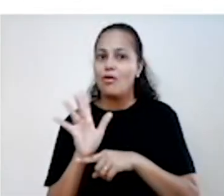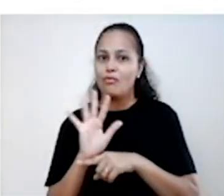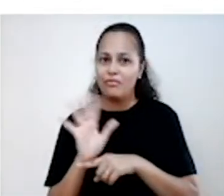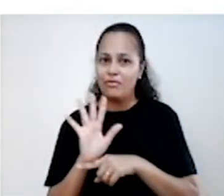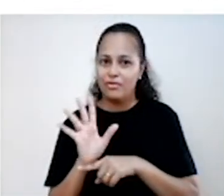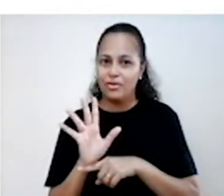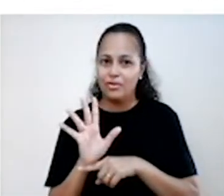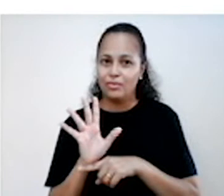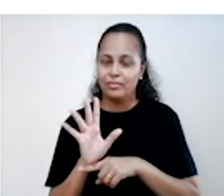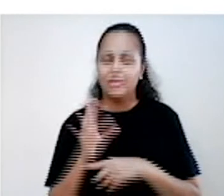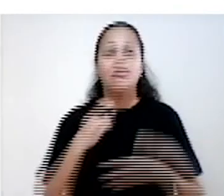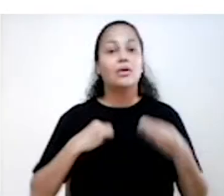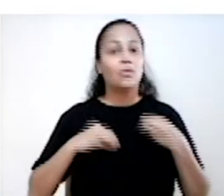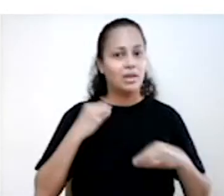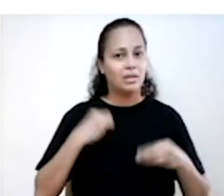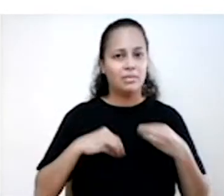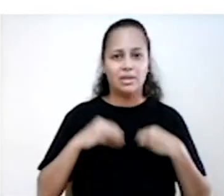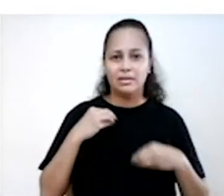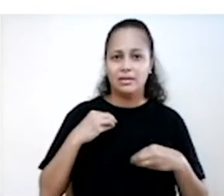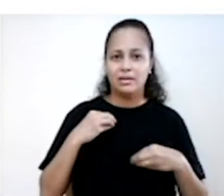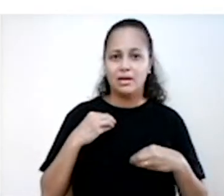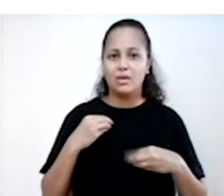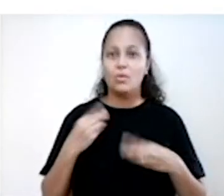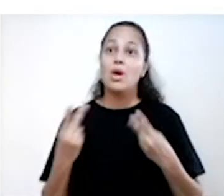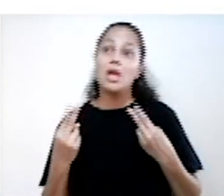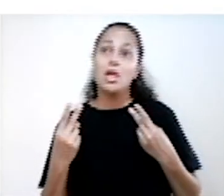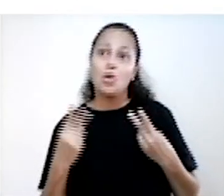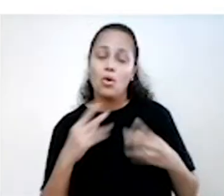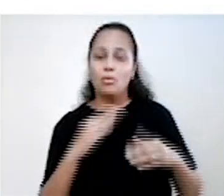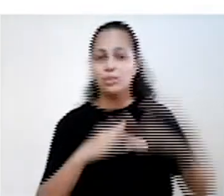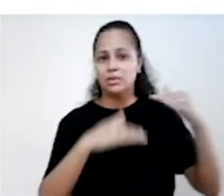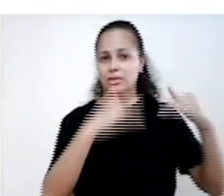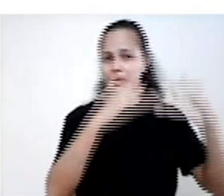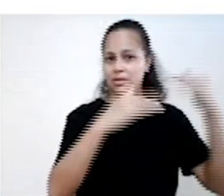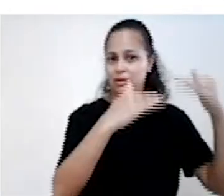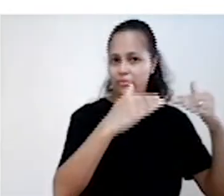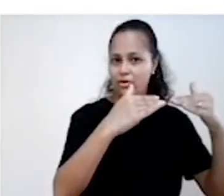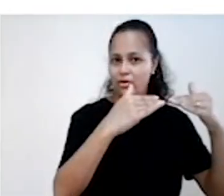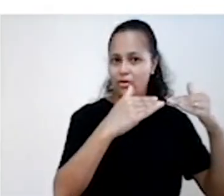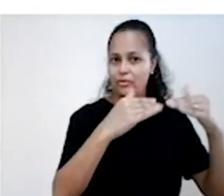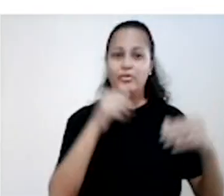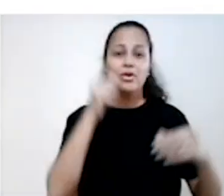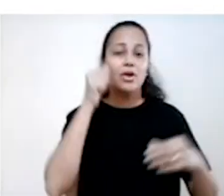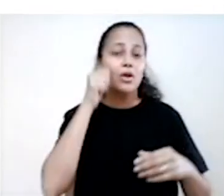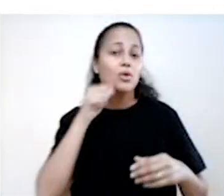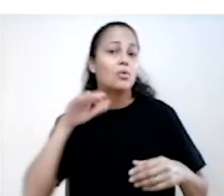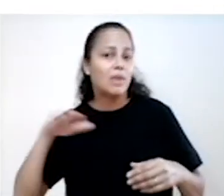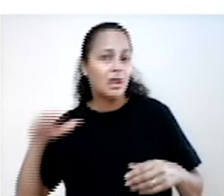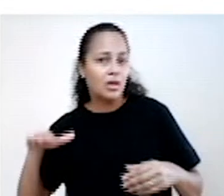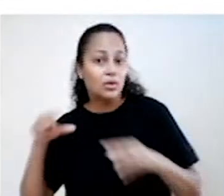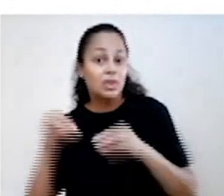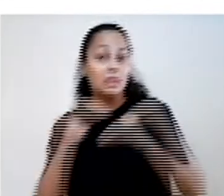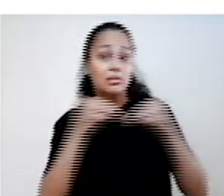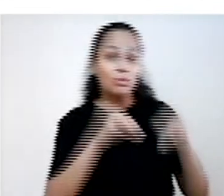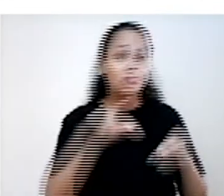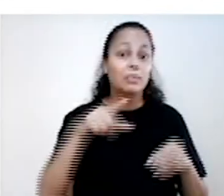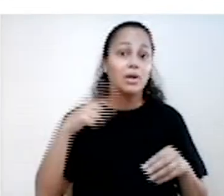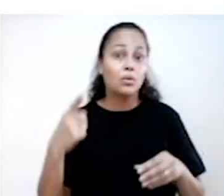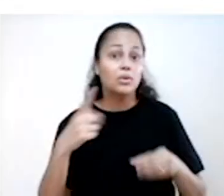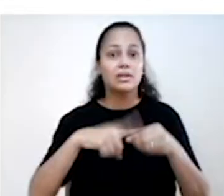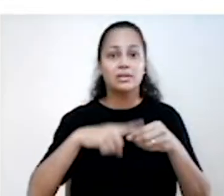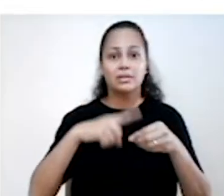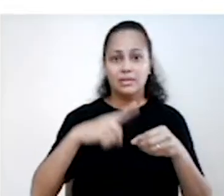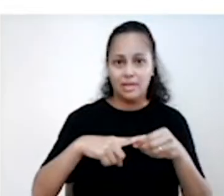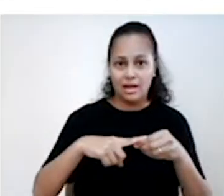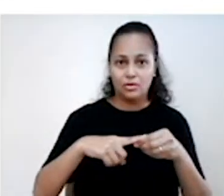que retrata a depressão e como ela se desenvolve quando a garota se muda para outra cidade. No filme, é mostrado os sentimentos